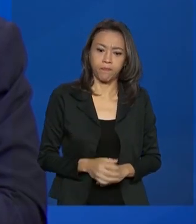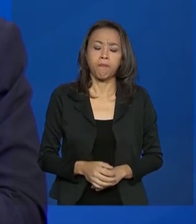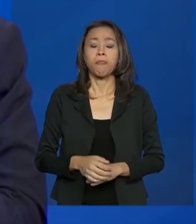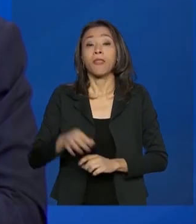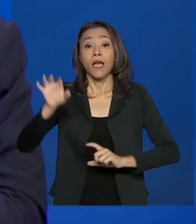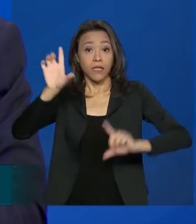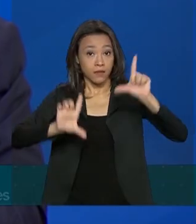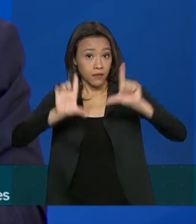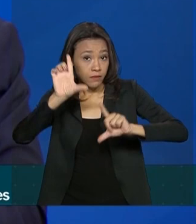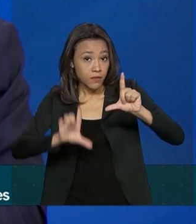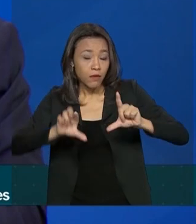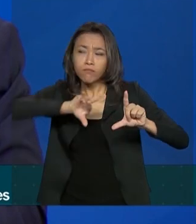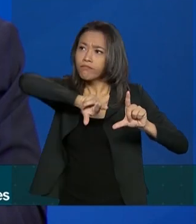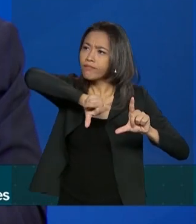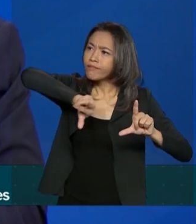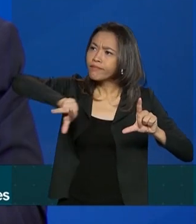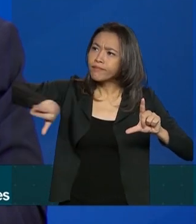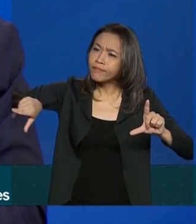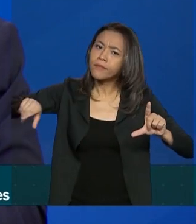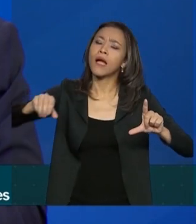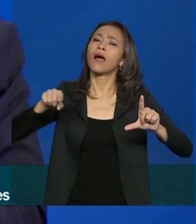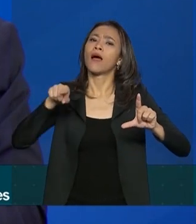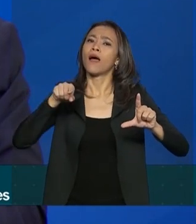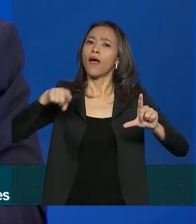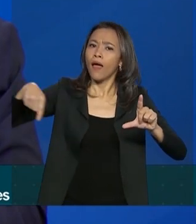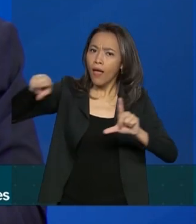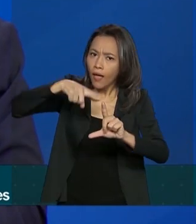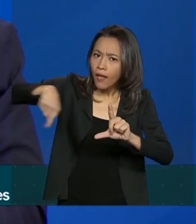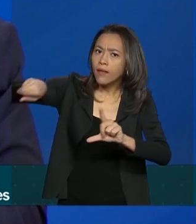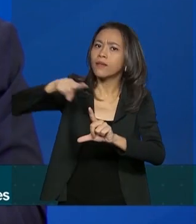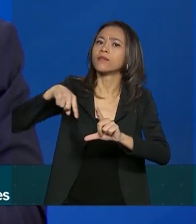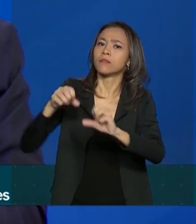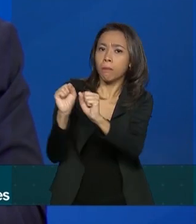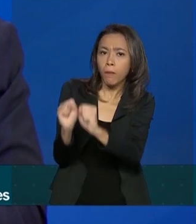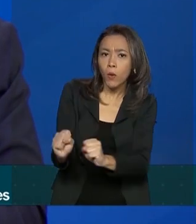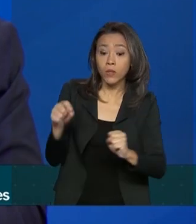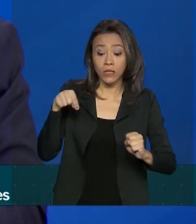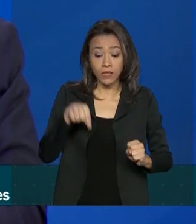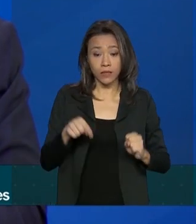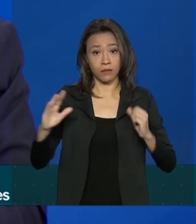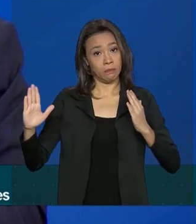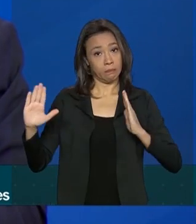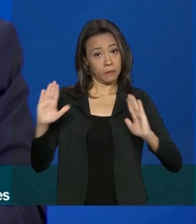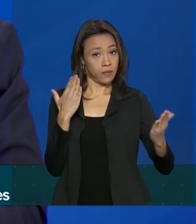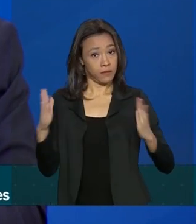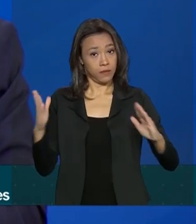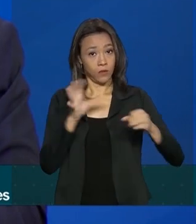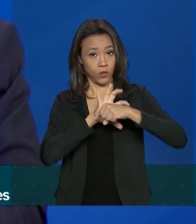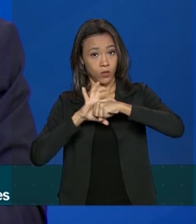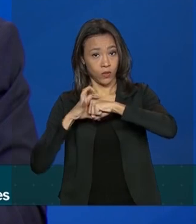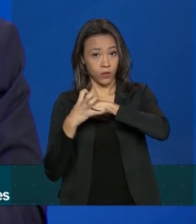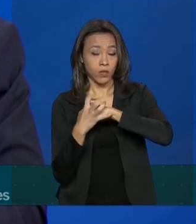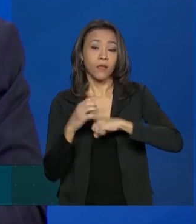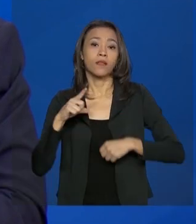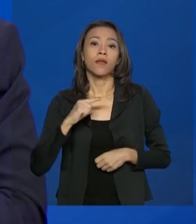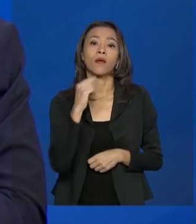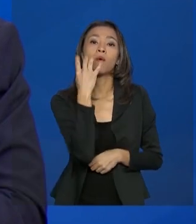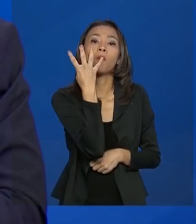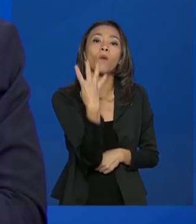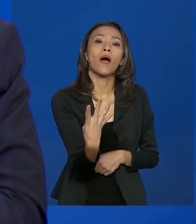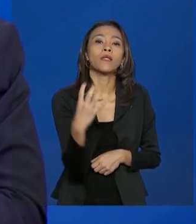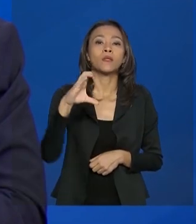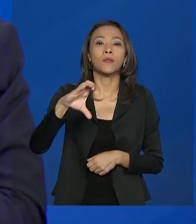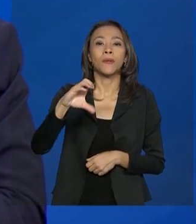televisão, elas podem, excepcionalmente, durante esse período, terem quatro canais